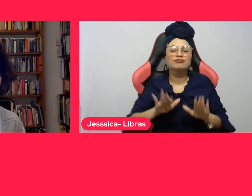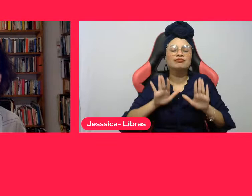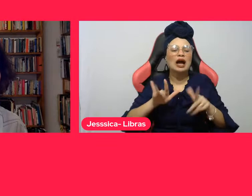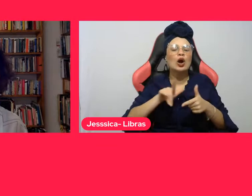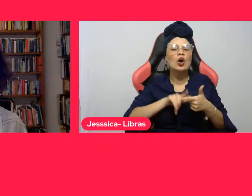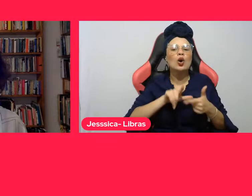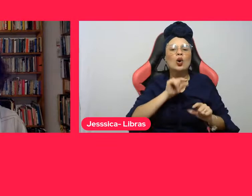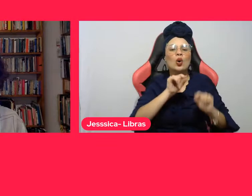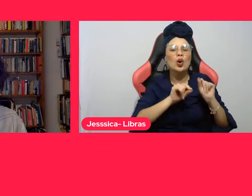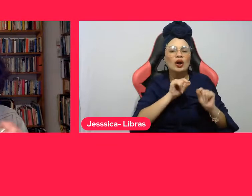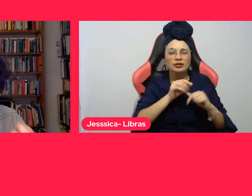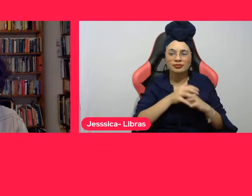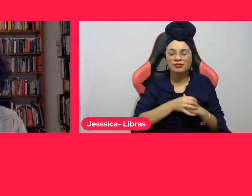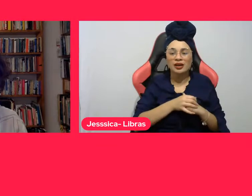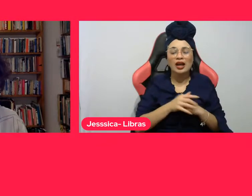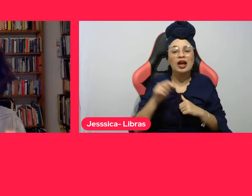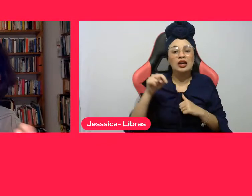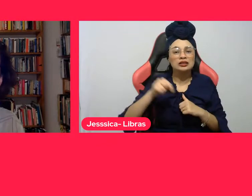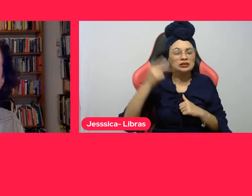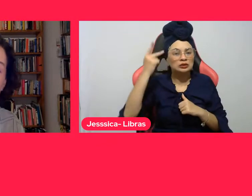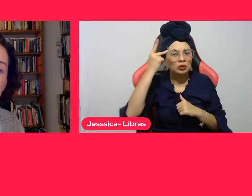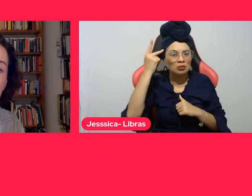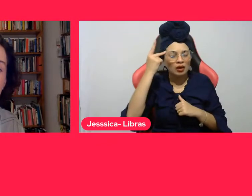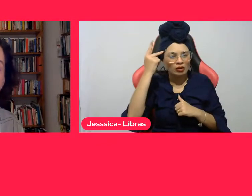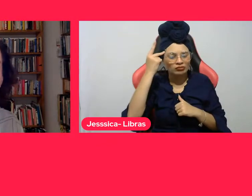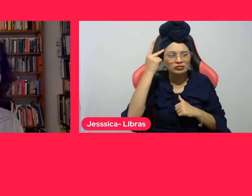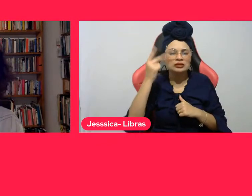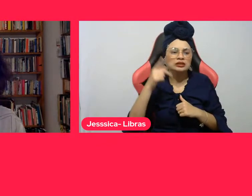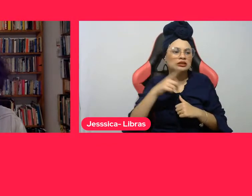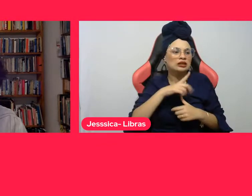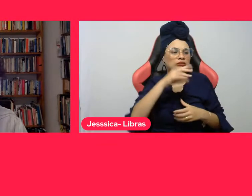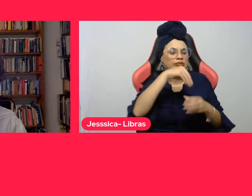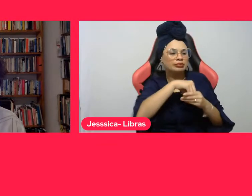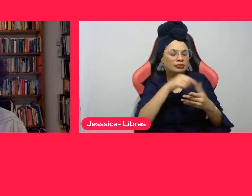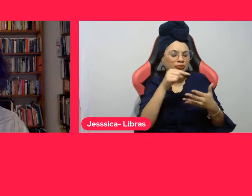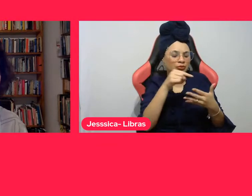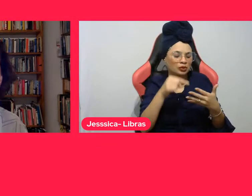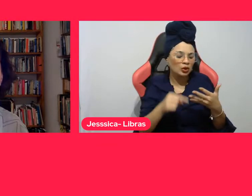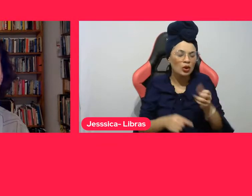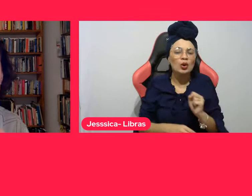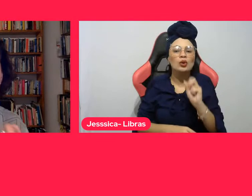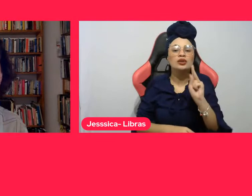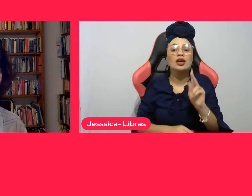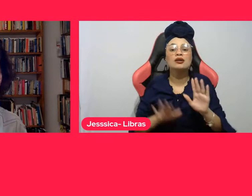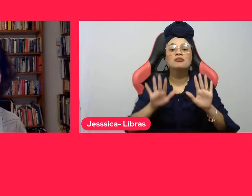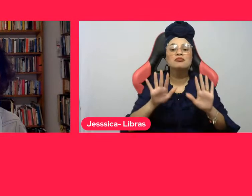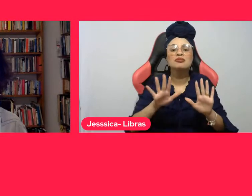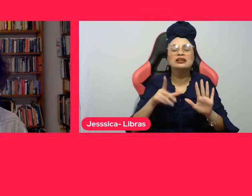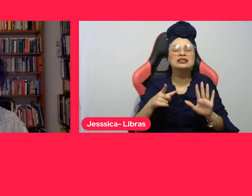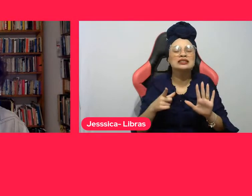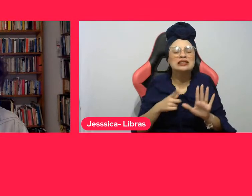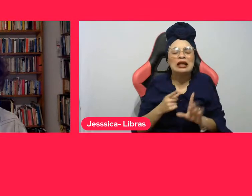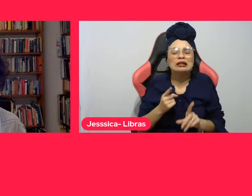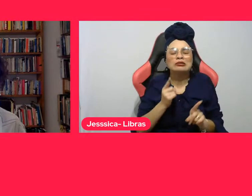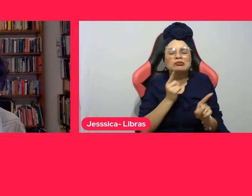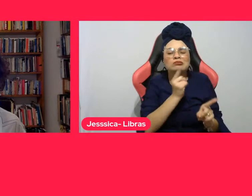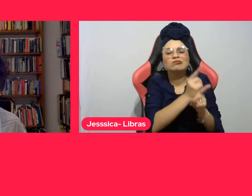cosmopolita é também e, ao mesmo tempo, o lugar da mais profunda discriminação,